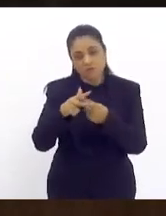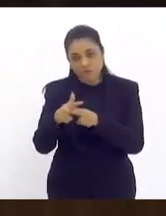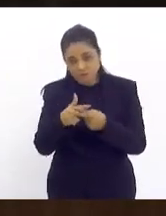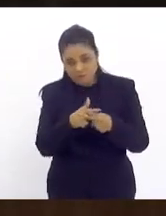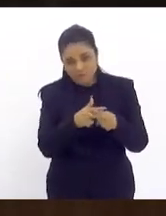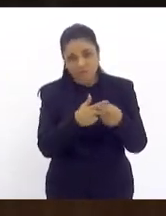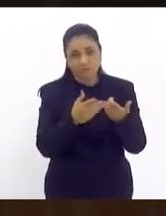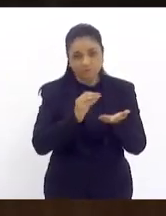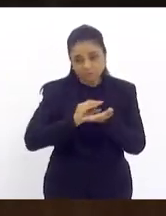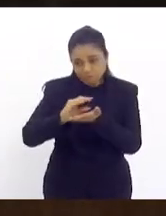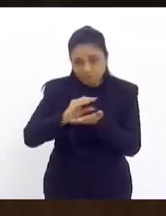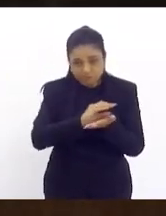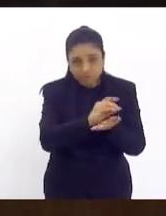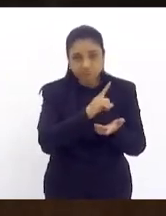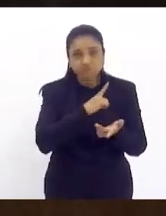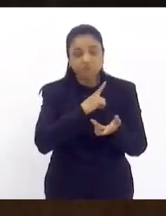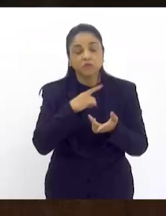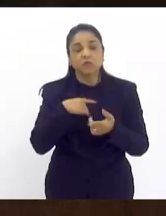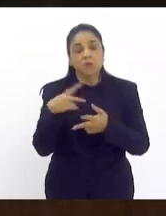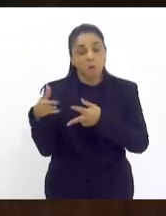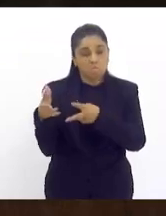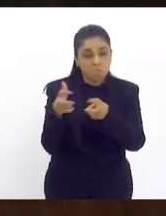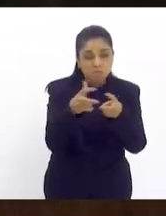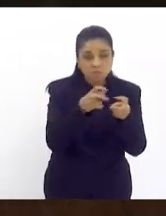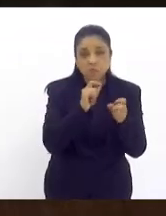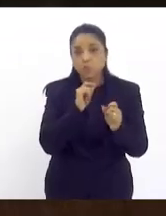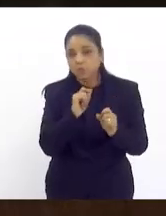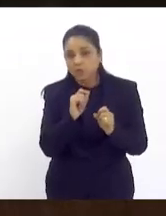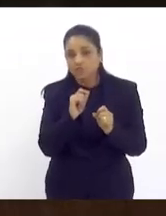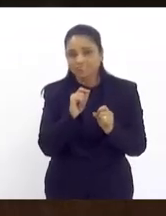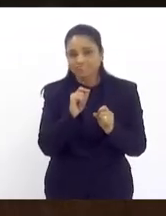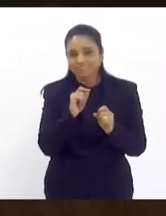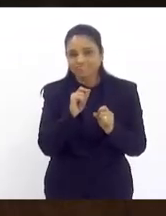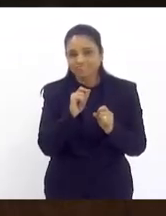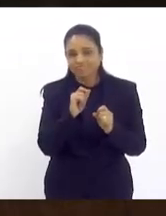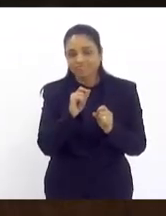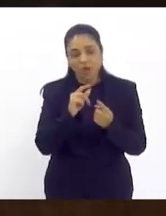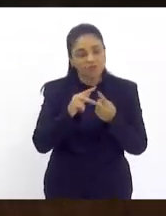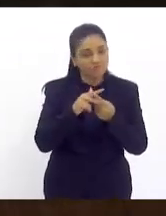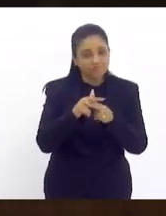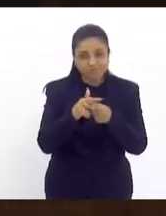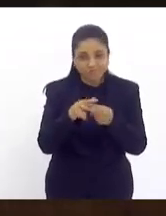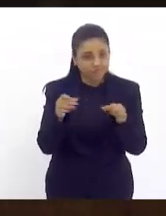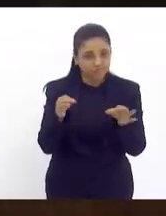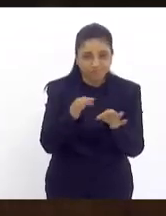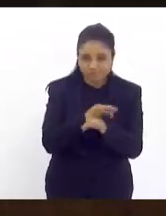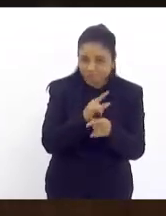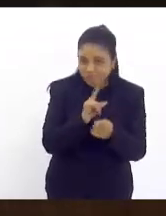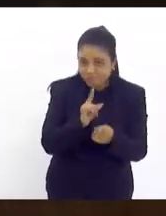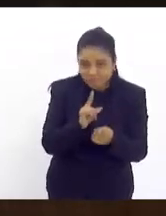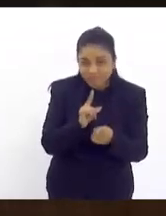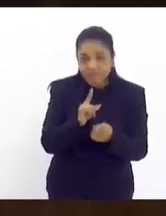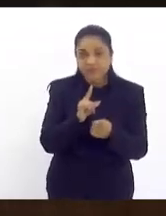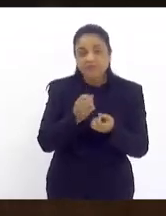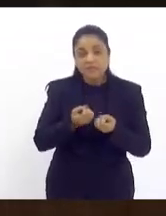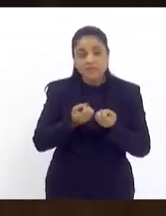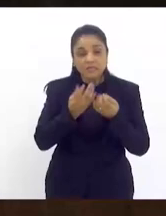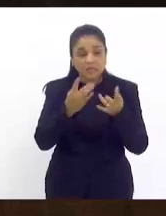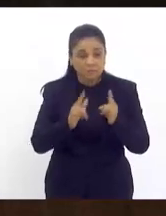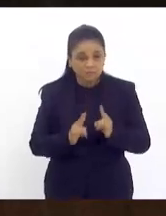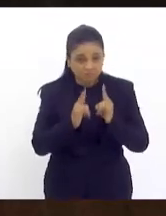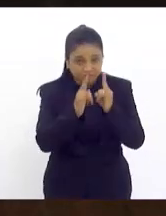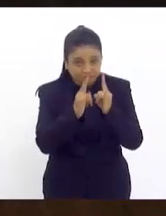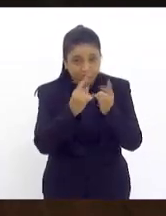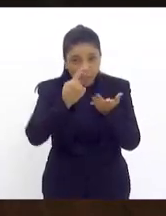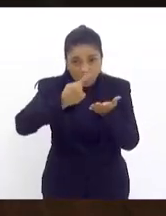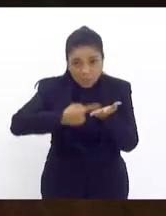o que nós observamos é que infelizmente as reformas não foram concluídas e as entregas prometidas